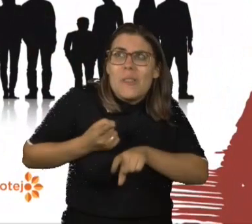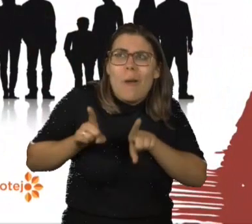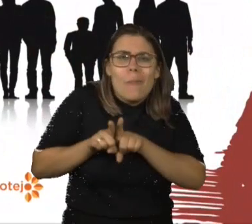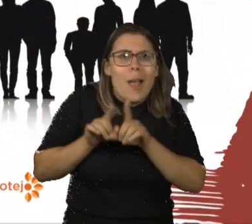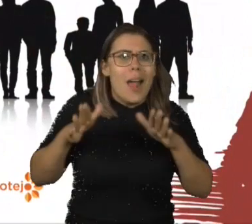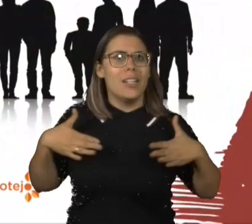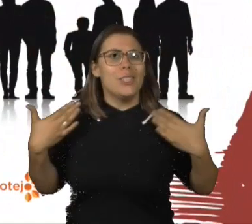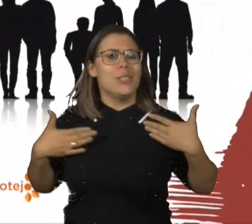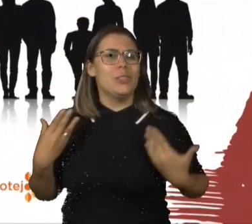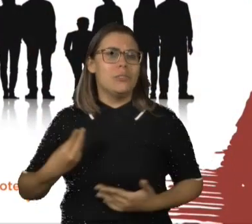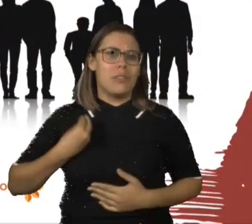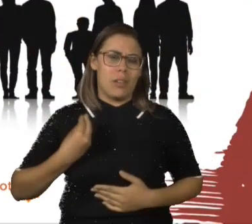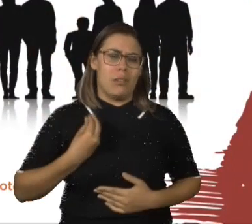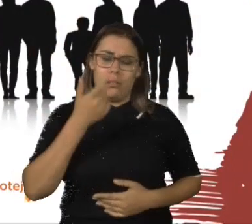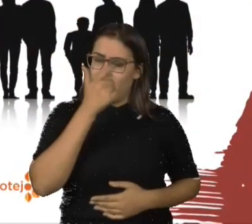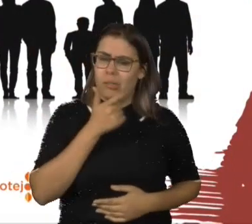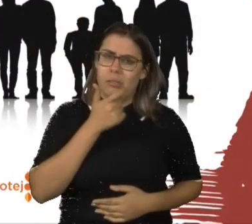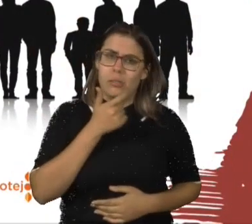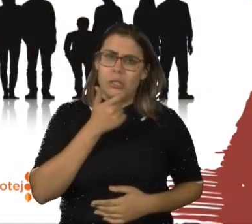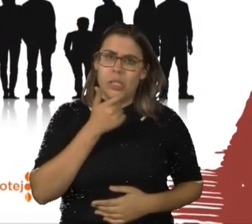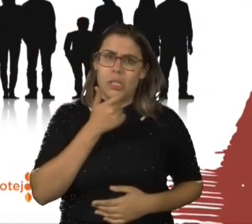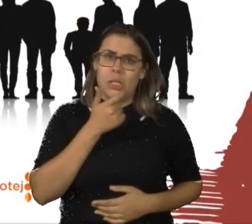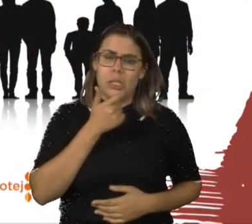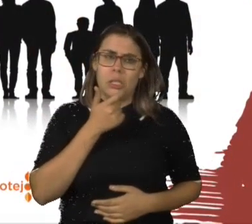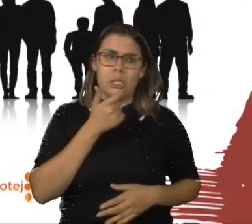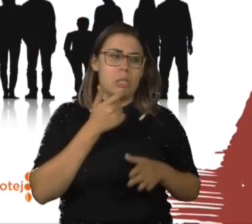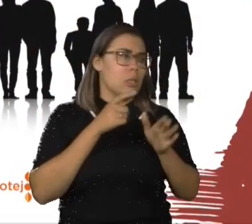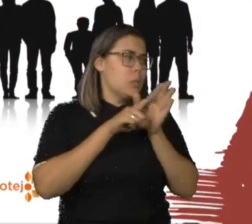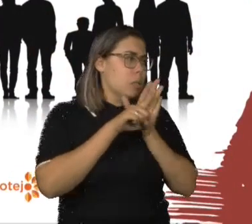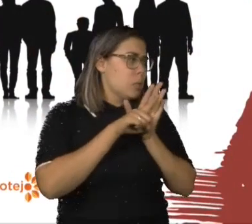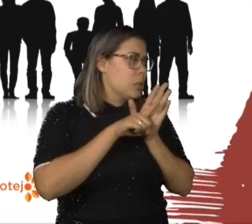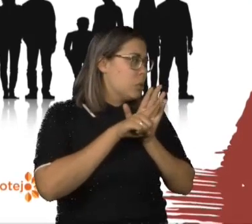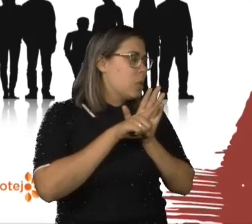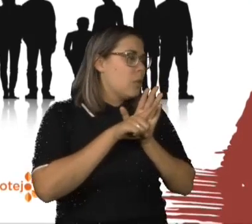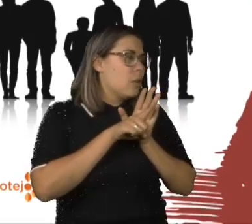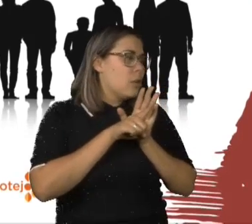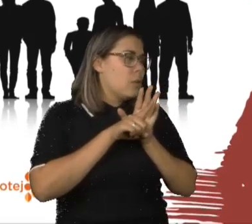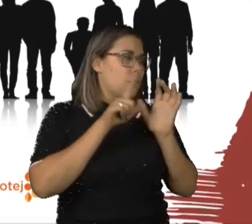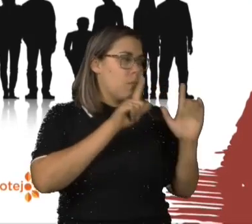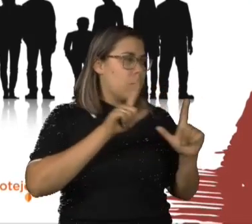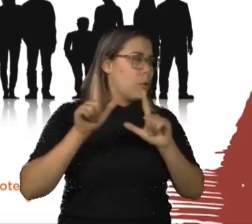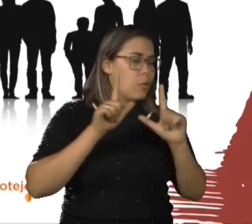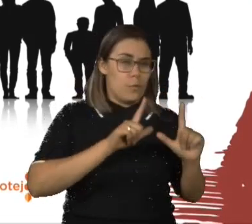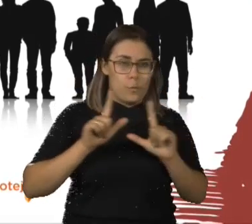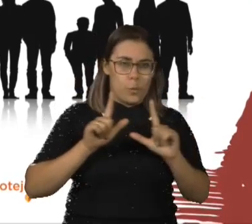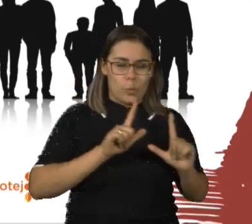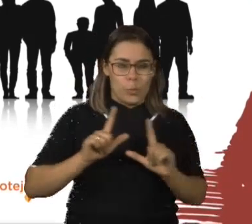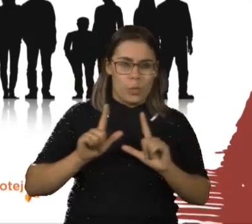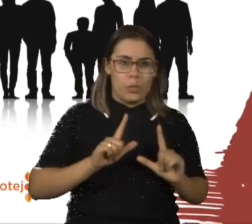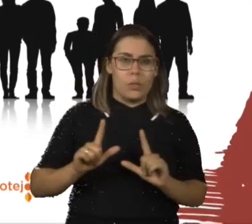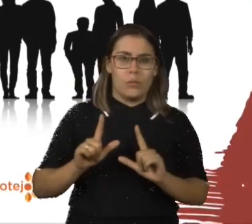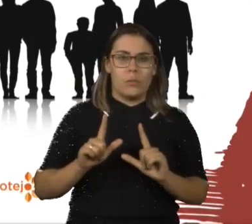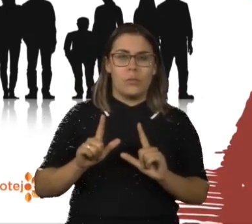Eu não vou precisar relatar as figuras, porque a minha fala, eu quero atingir você,